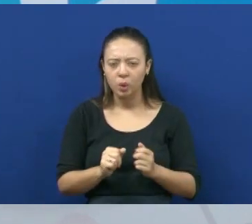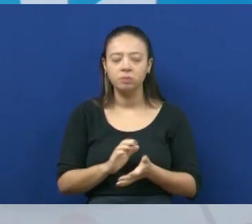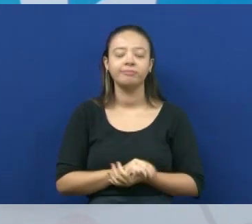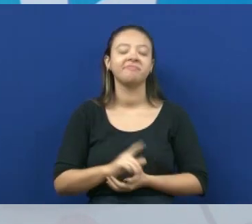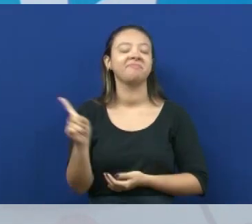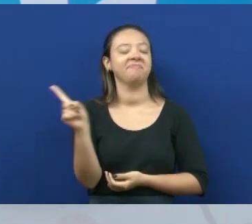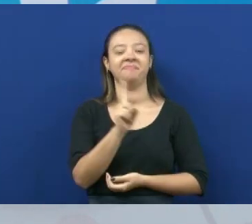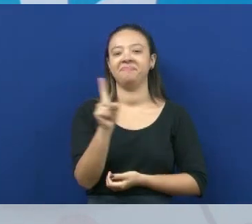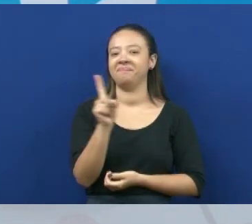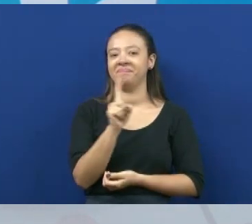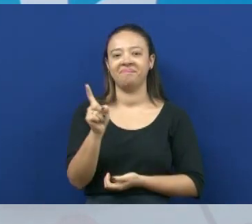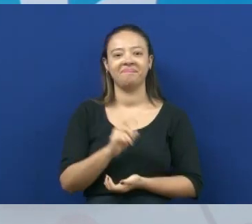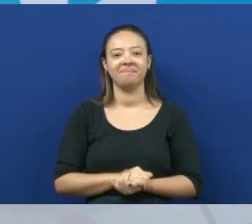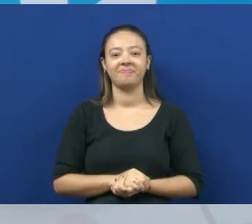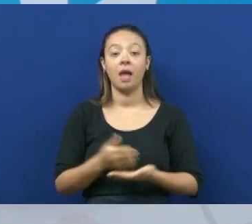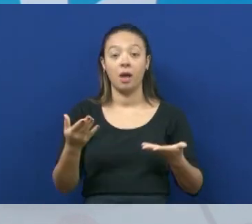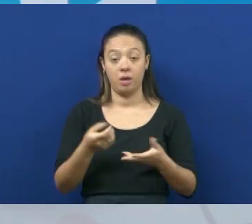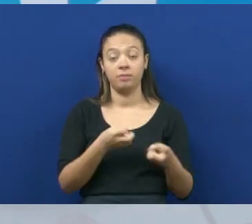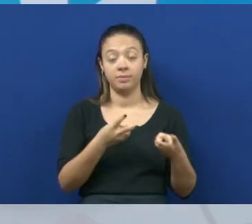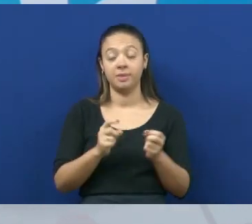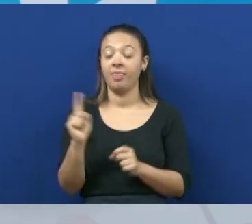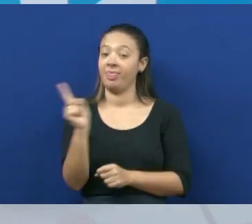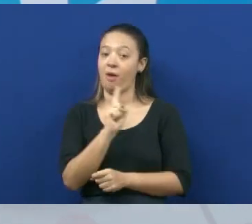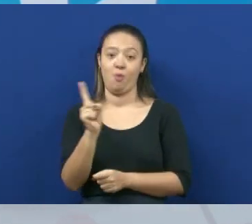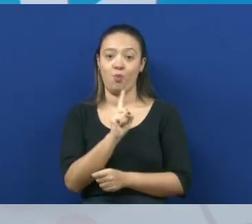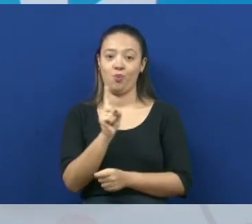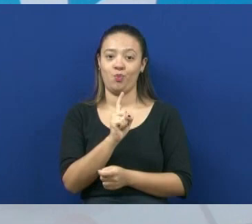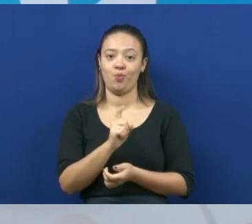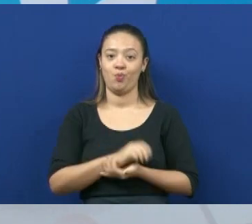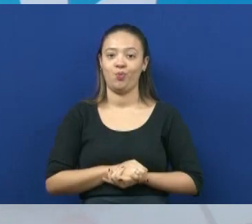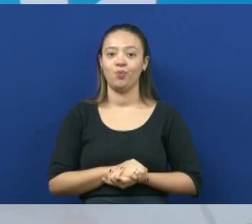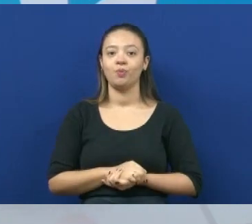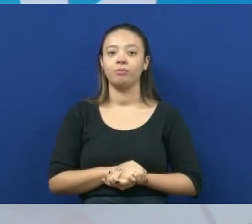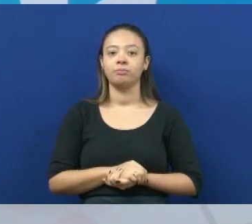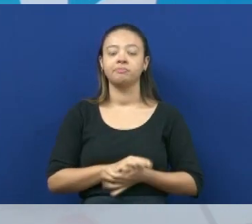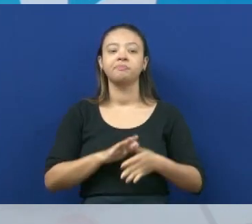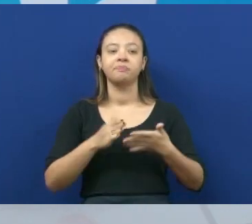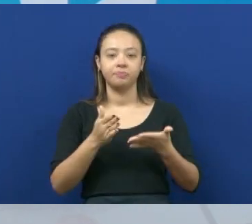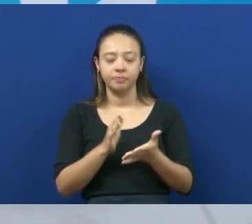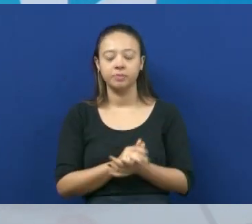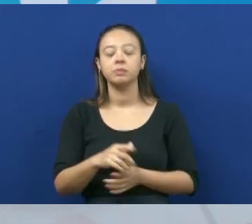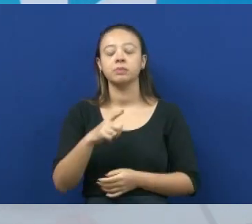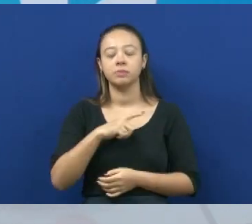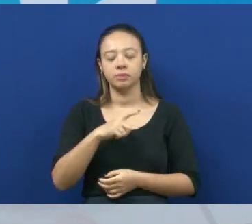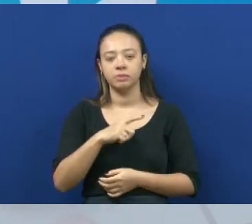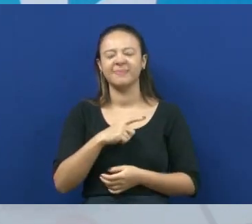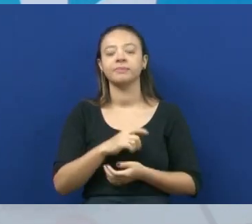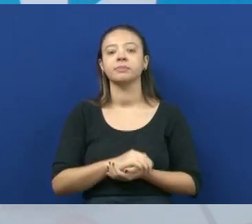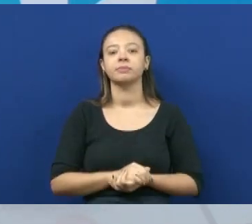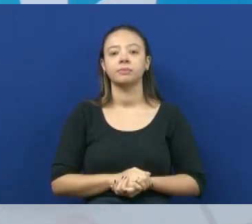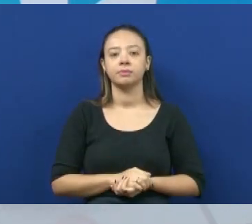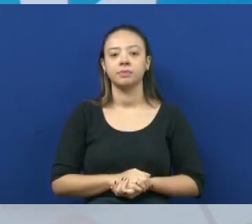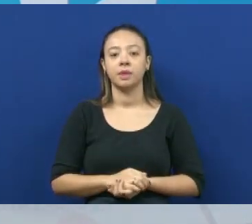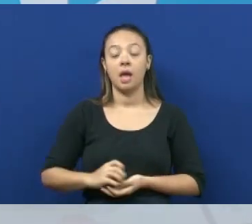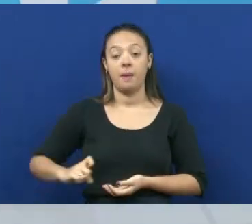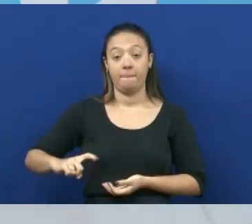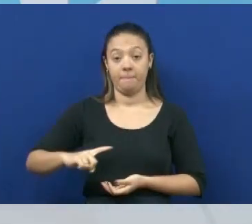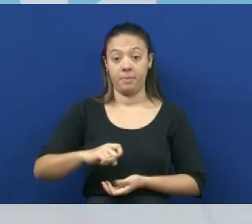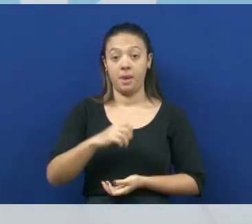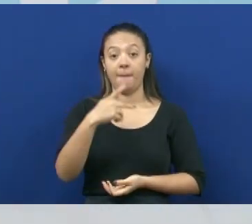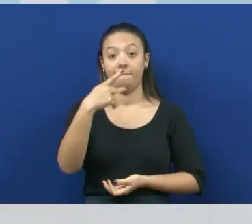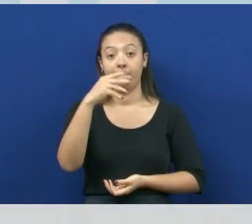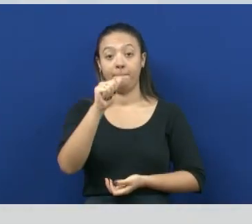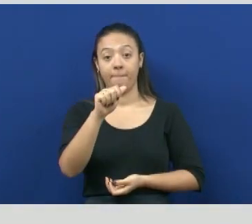Não. Nós vamos ver agora que não. existem as bactérias patogênicas